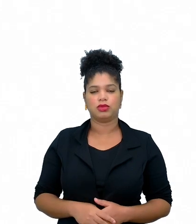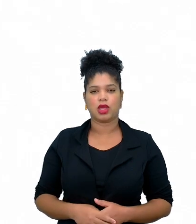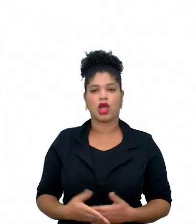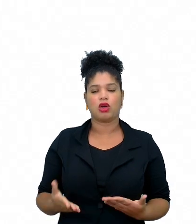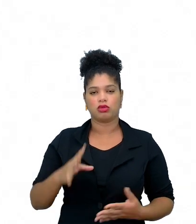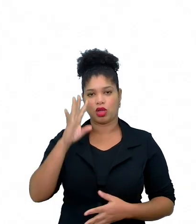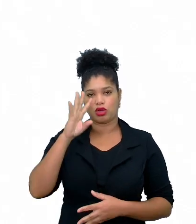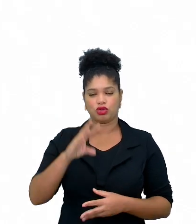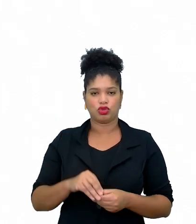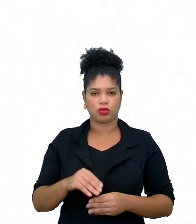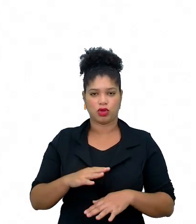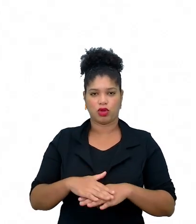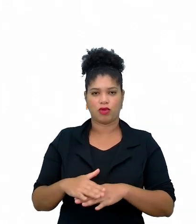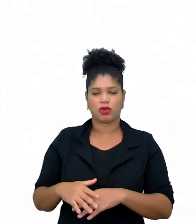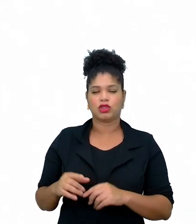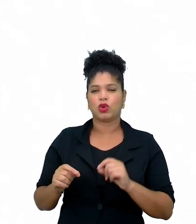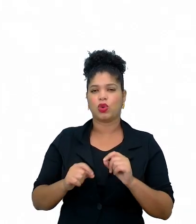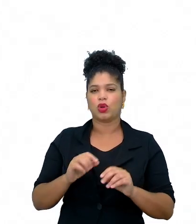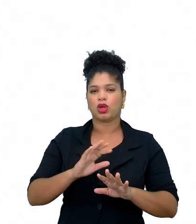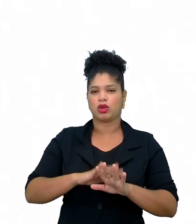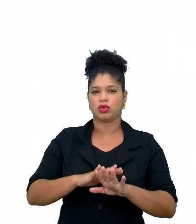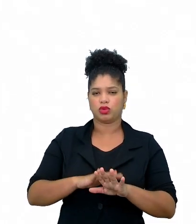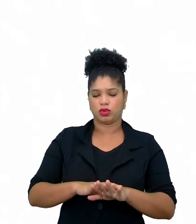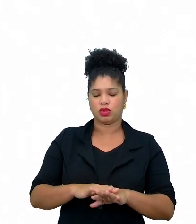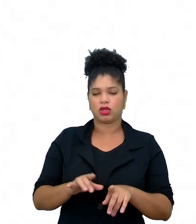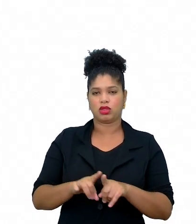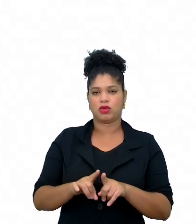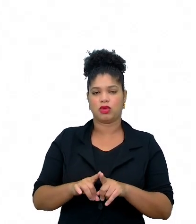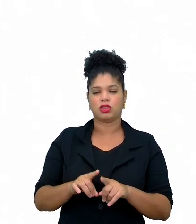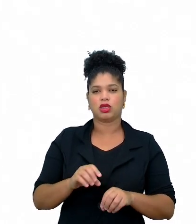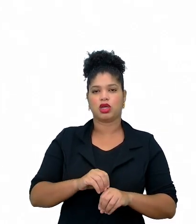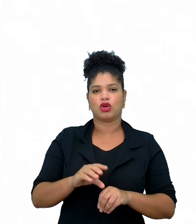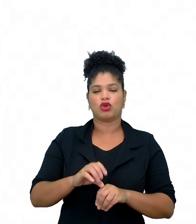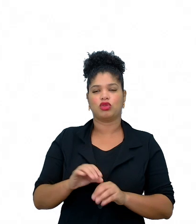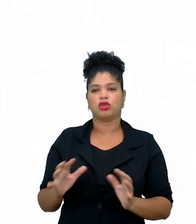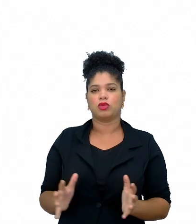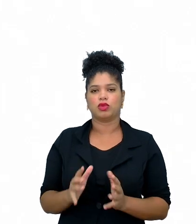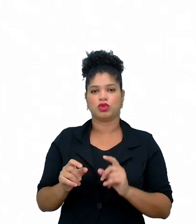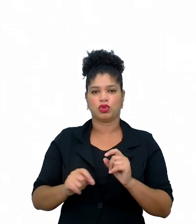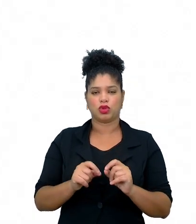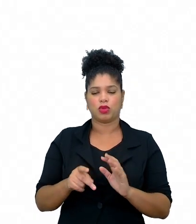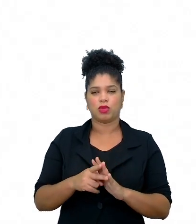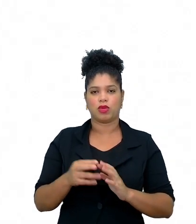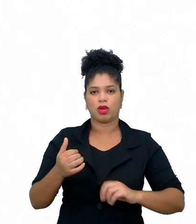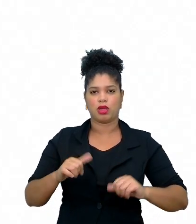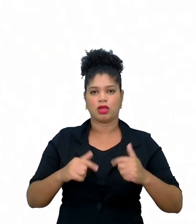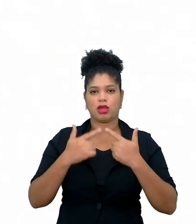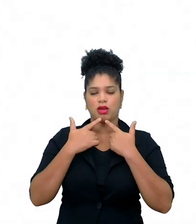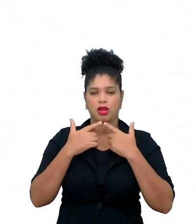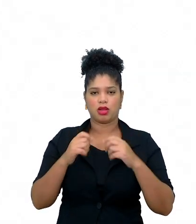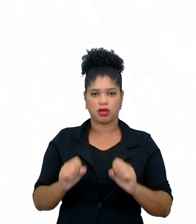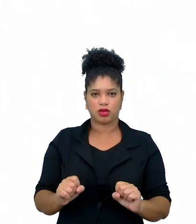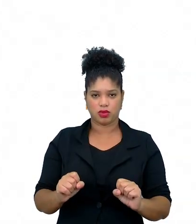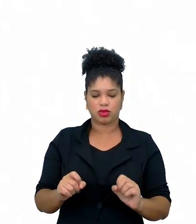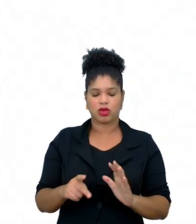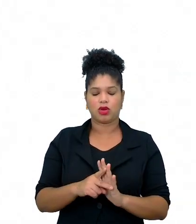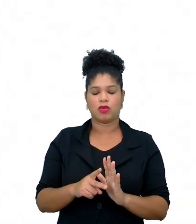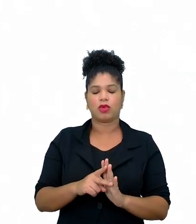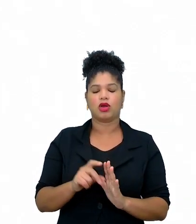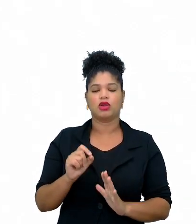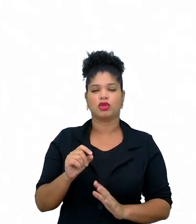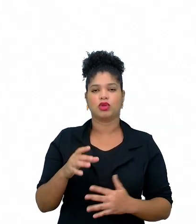resumindo aqui, né? Em que consiste e quais são as contribuições da análise linguística e